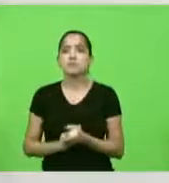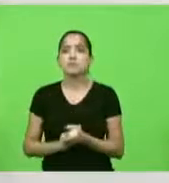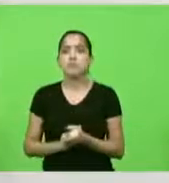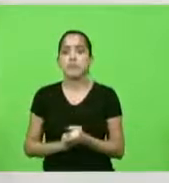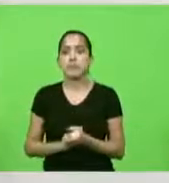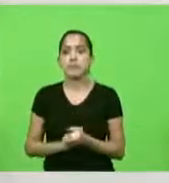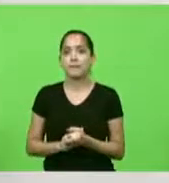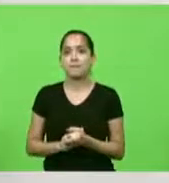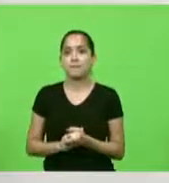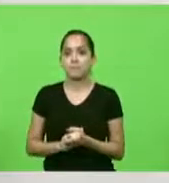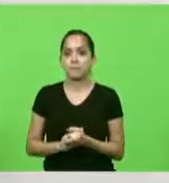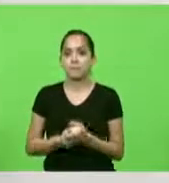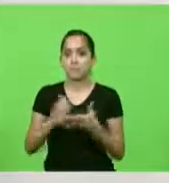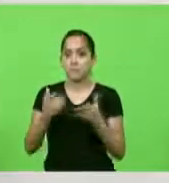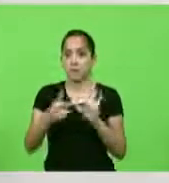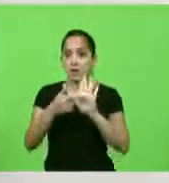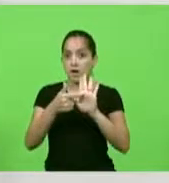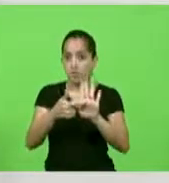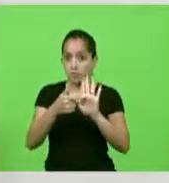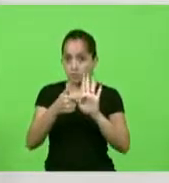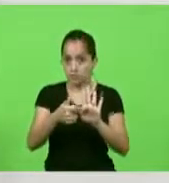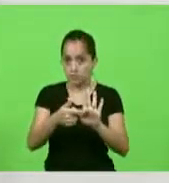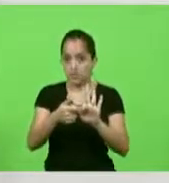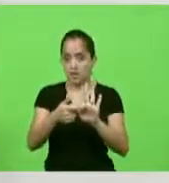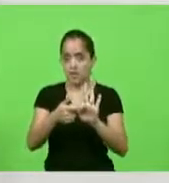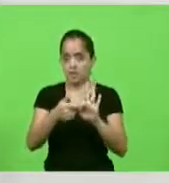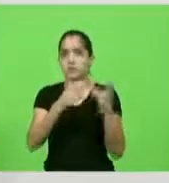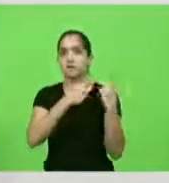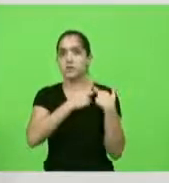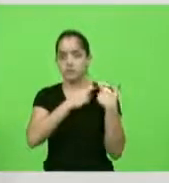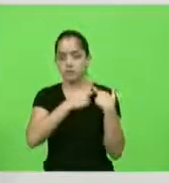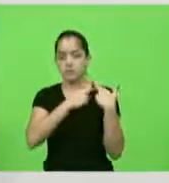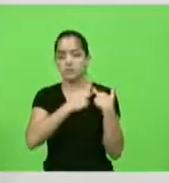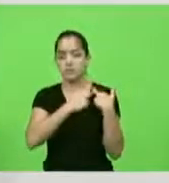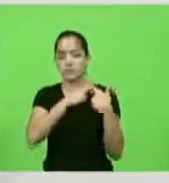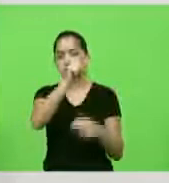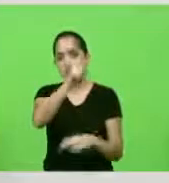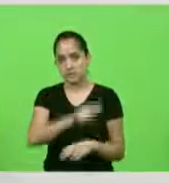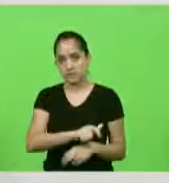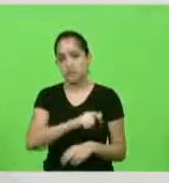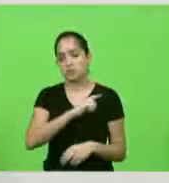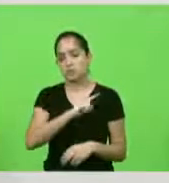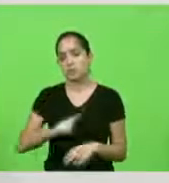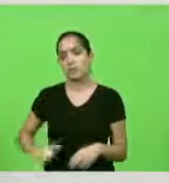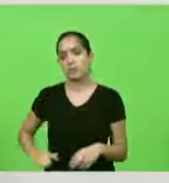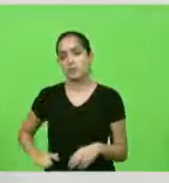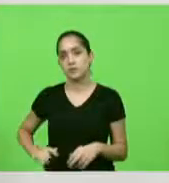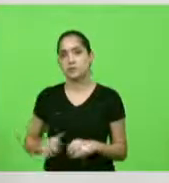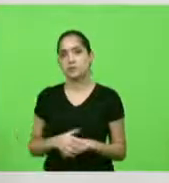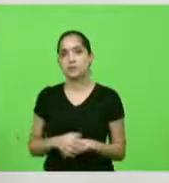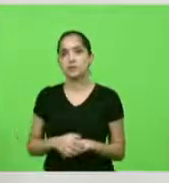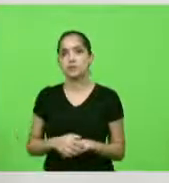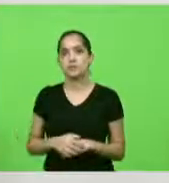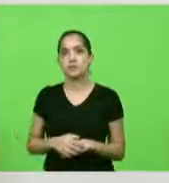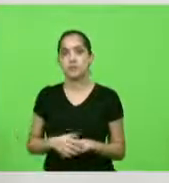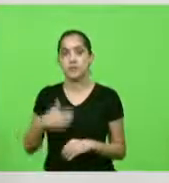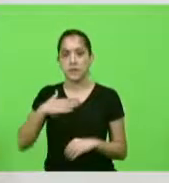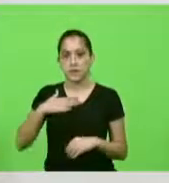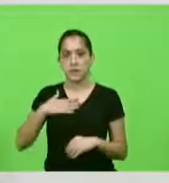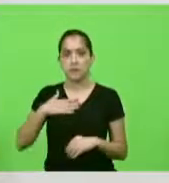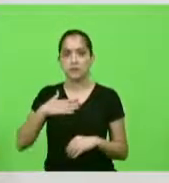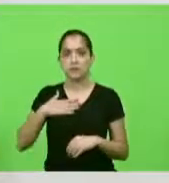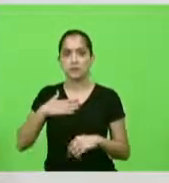apontavam para a responsabilização do governador sou bacharel em direito